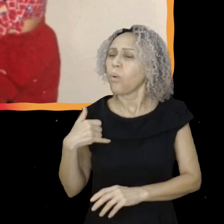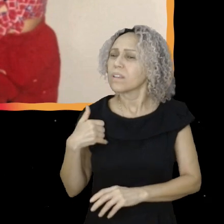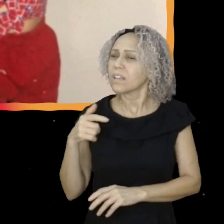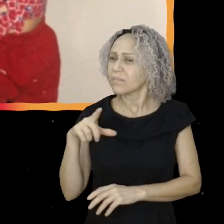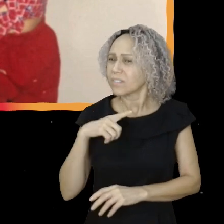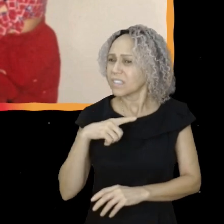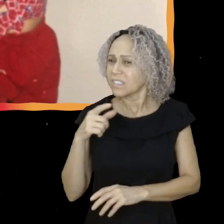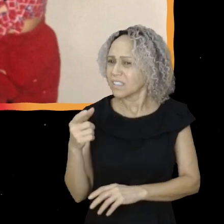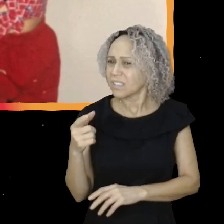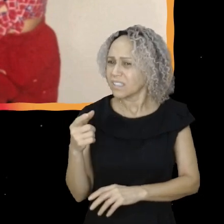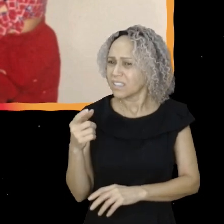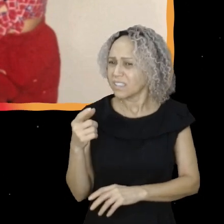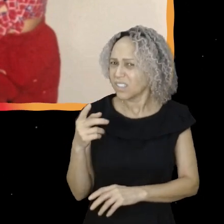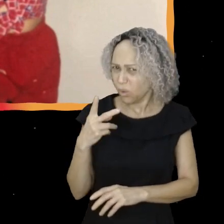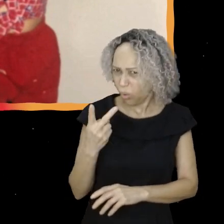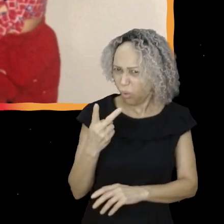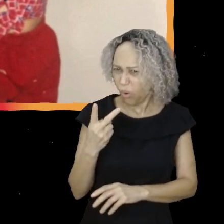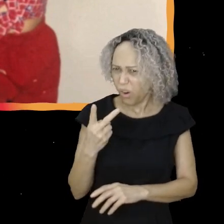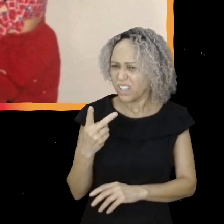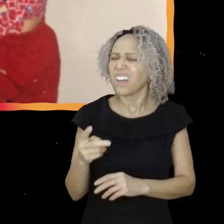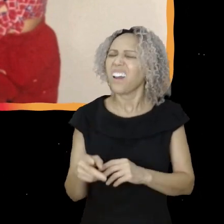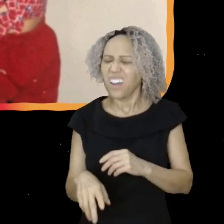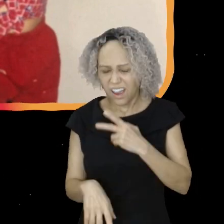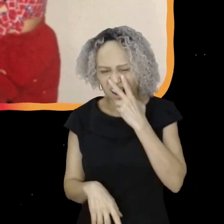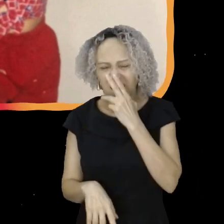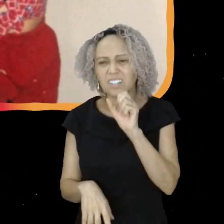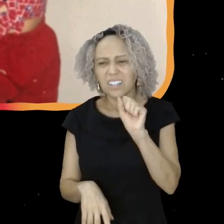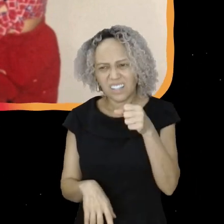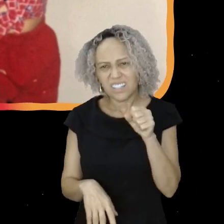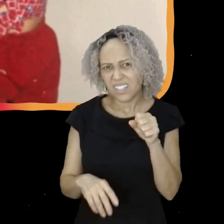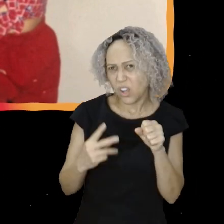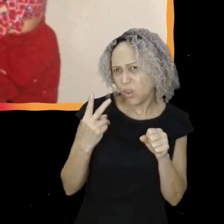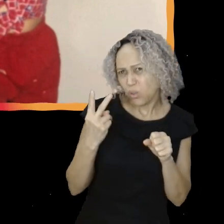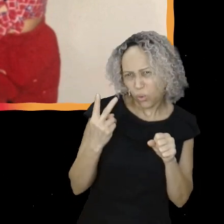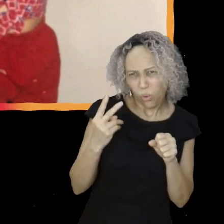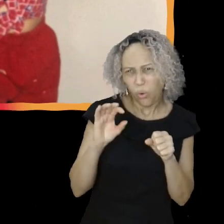Olha, acho que por aí. Acho que uns dois anos. Pra menos, talvez.